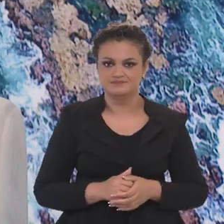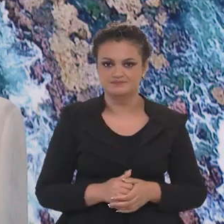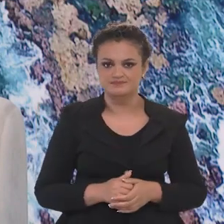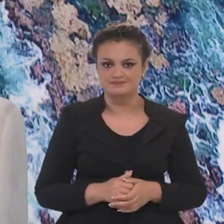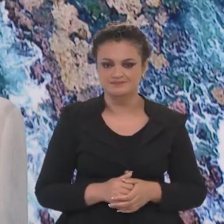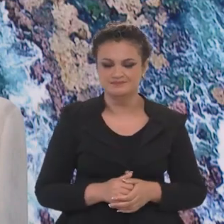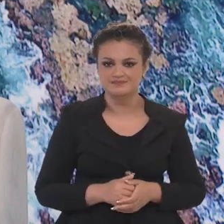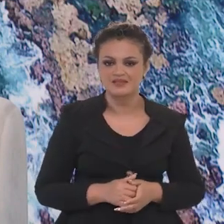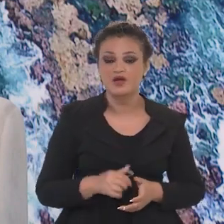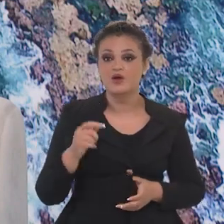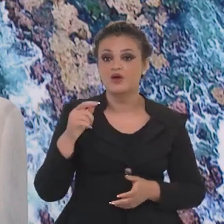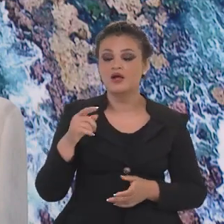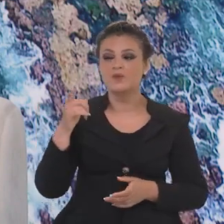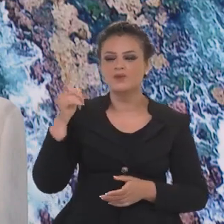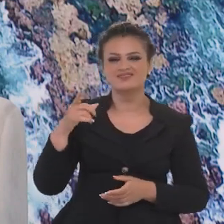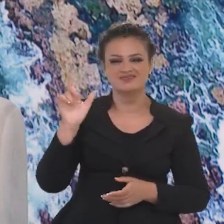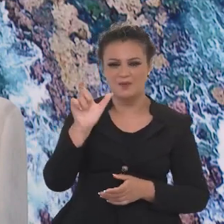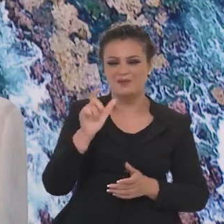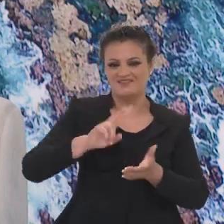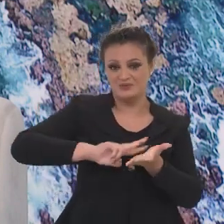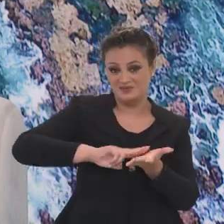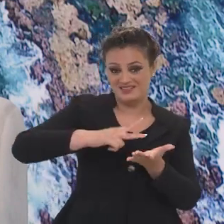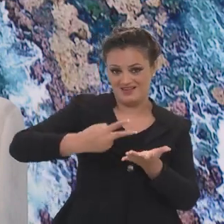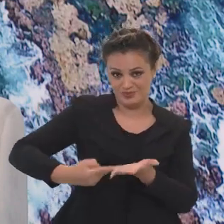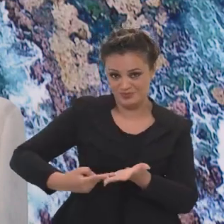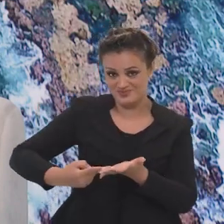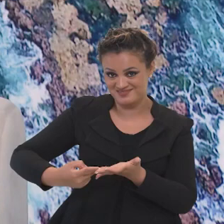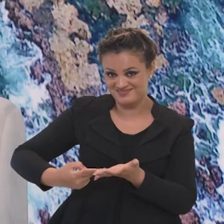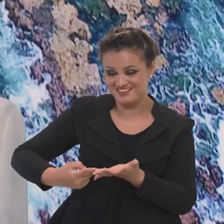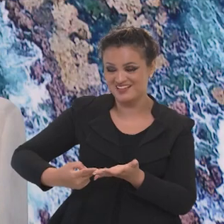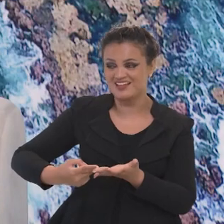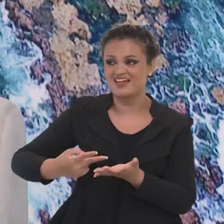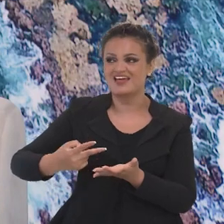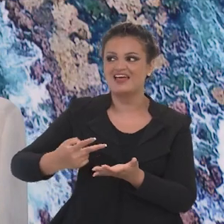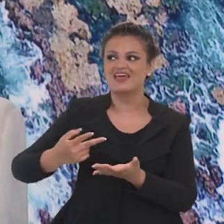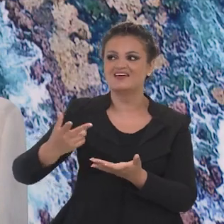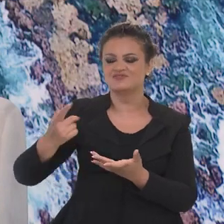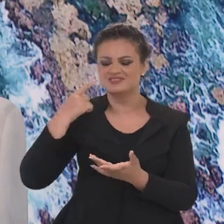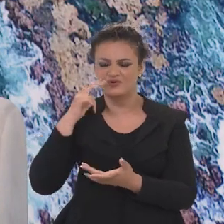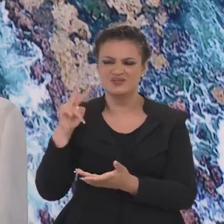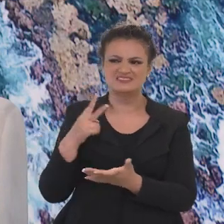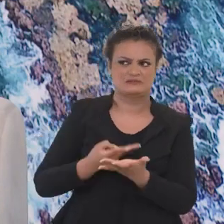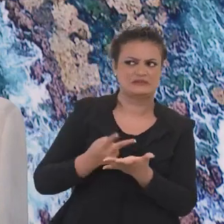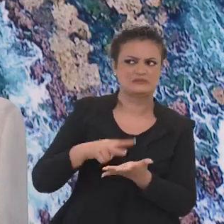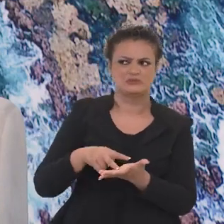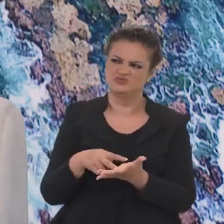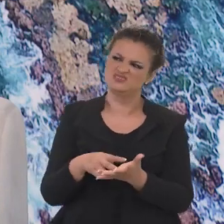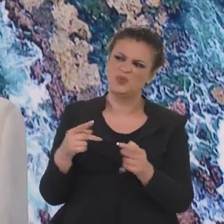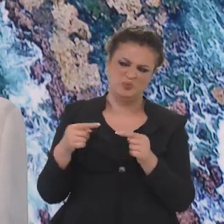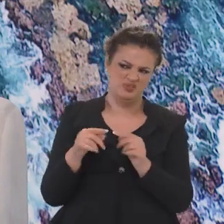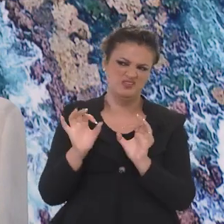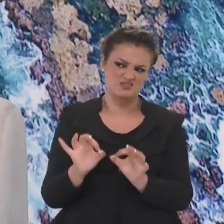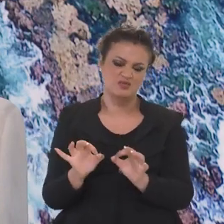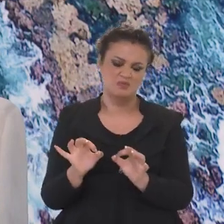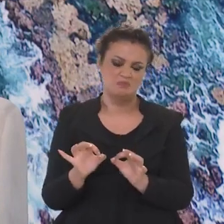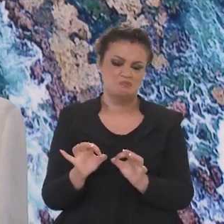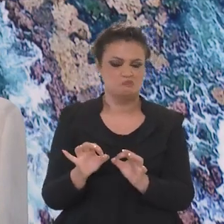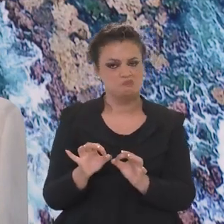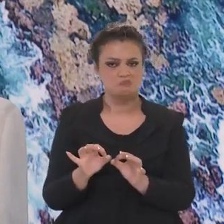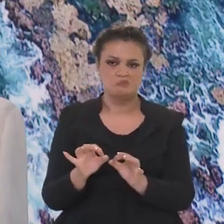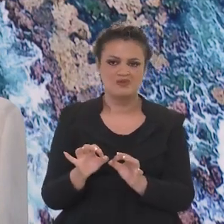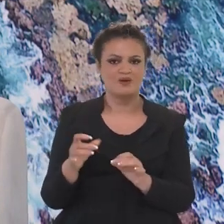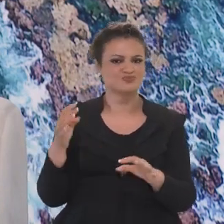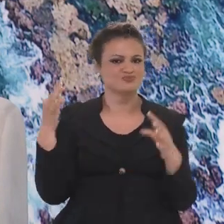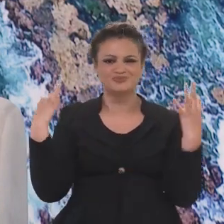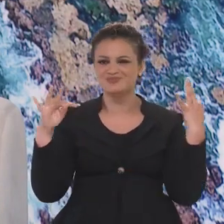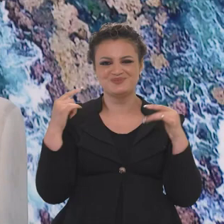visite no XAMI. Que, quando você traduz para inglês, você pode permitir uma tradução perigosa no